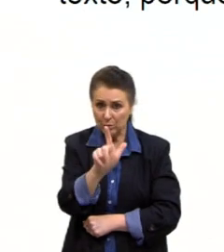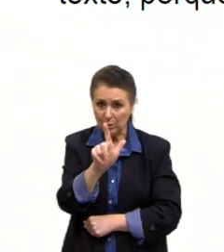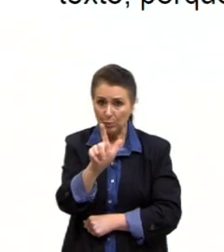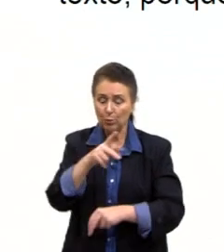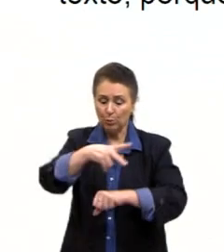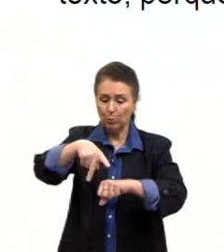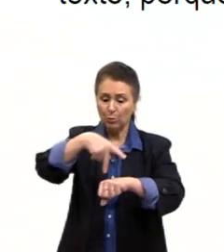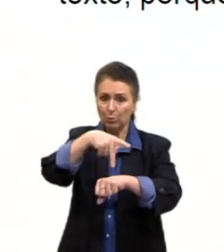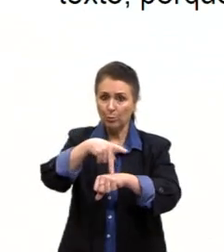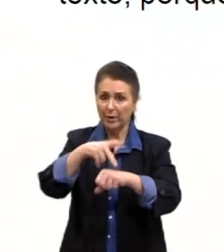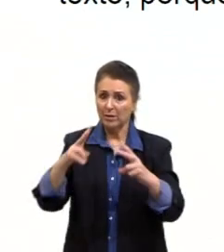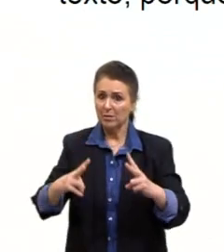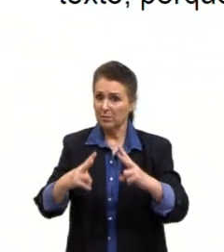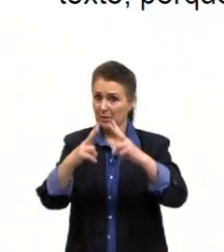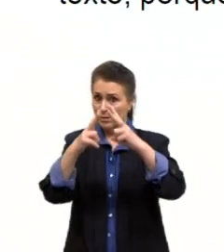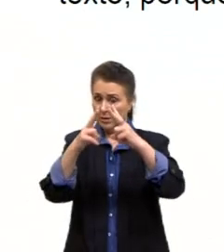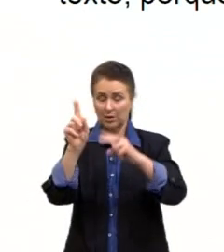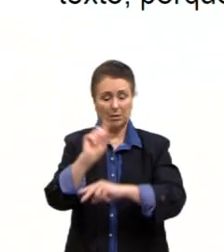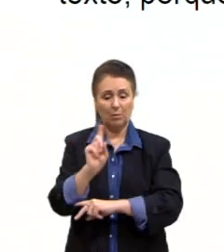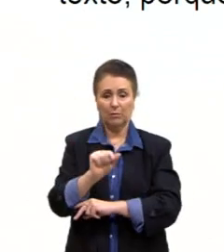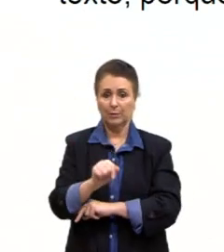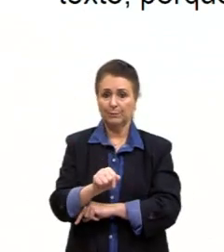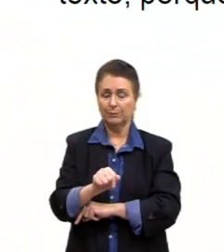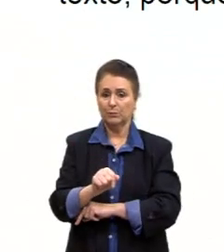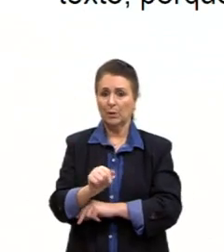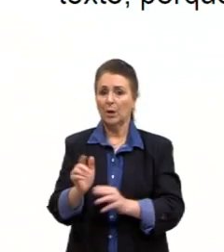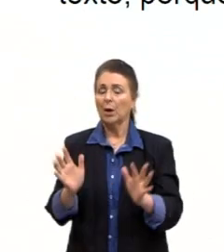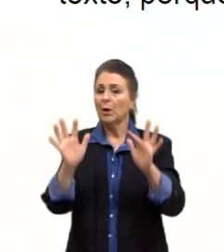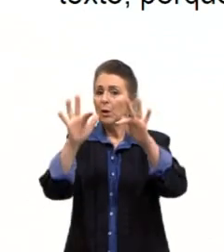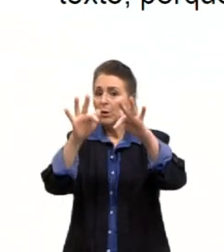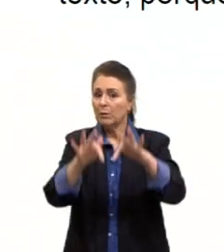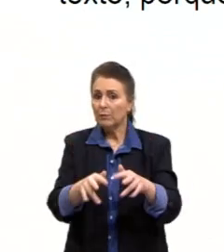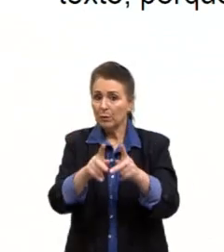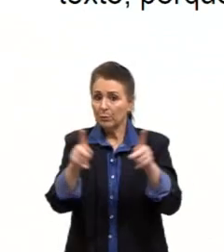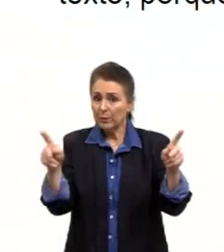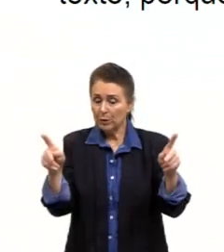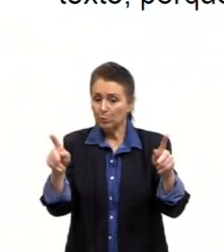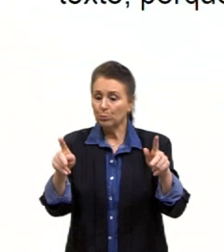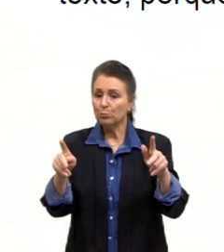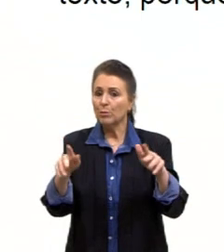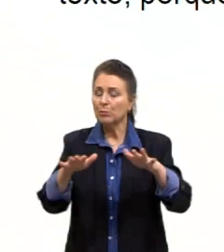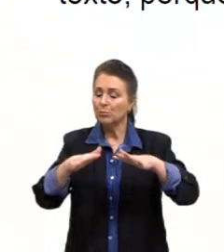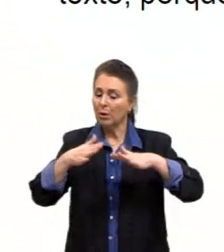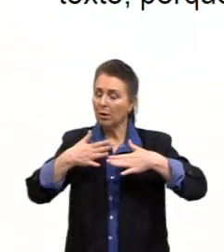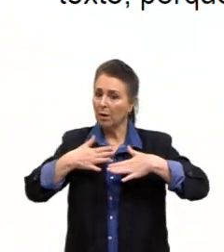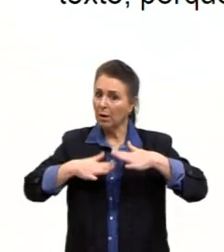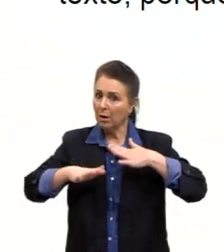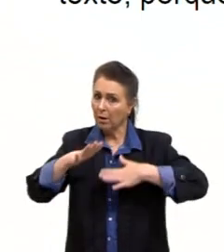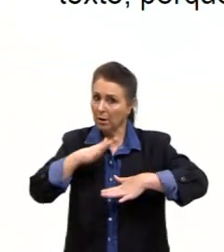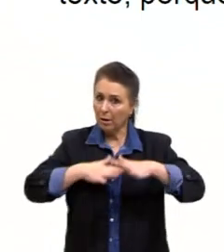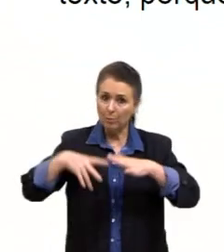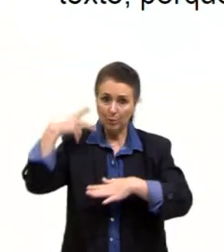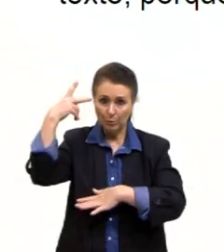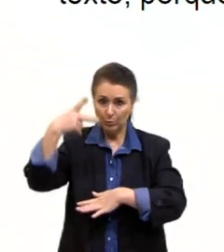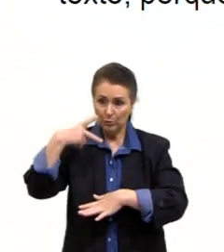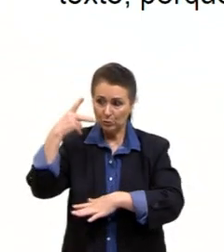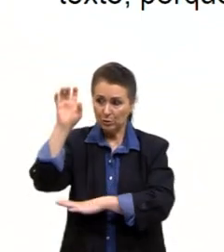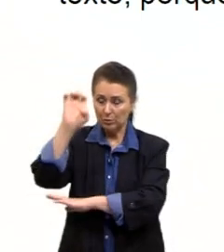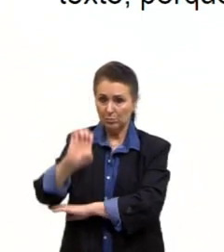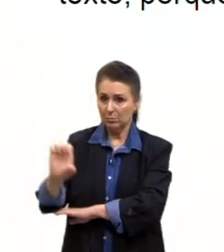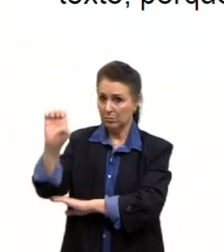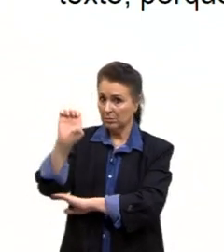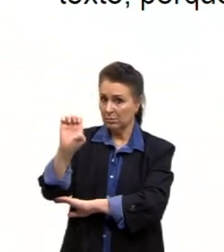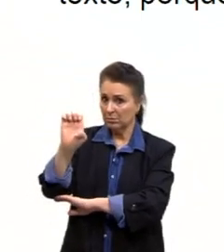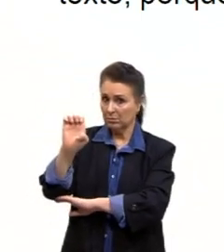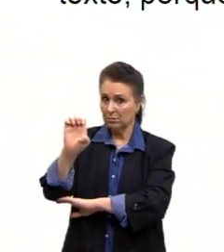Então, ela está errada por isso. Encerrou o período de estabilidade política europeia. Gente, nesse período a política não estava